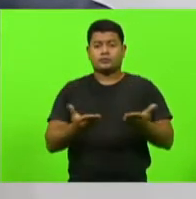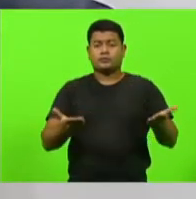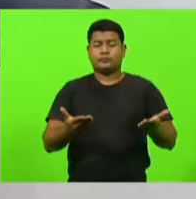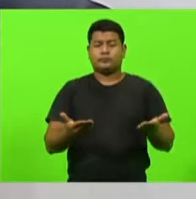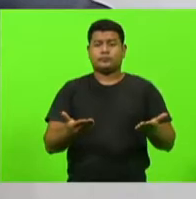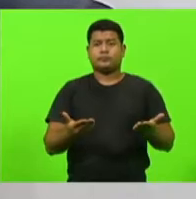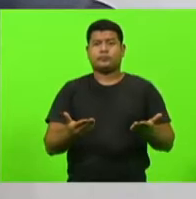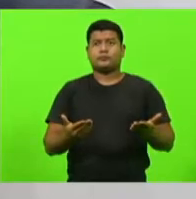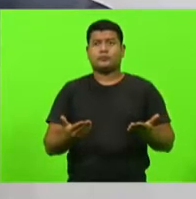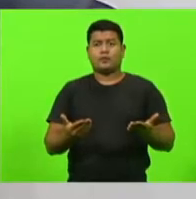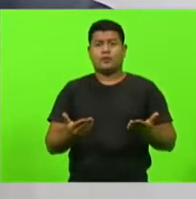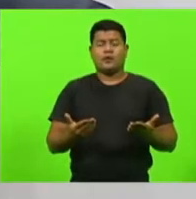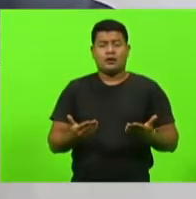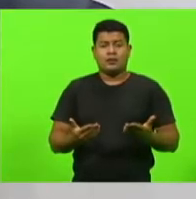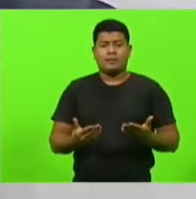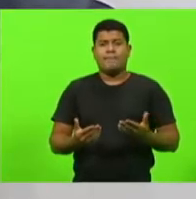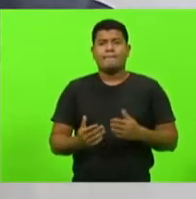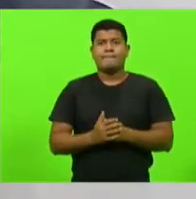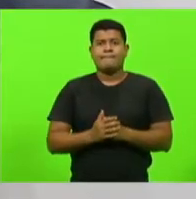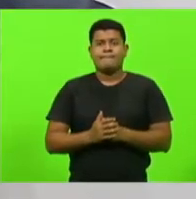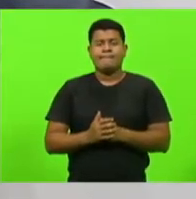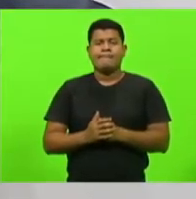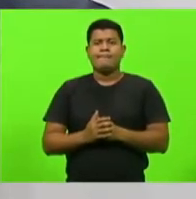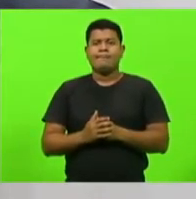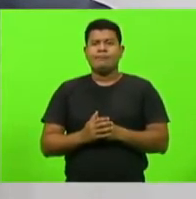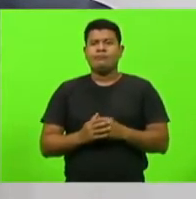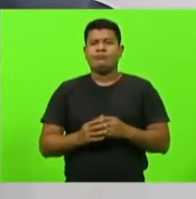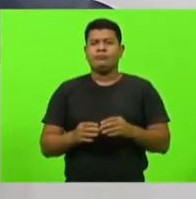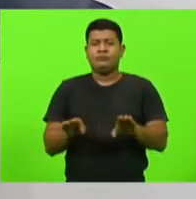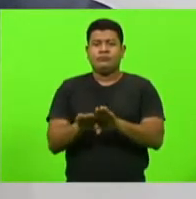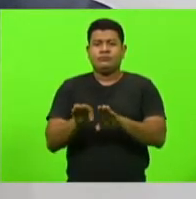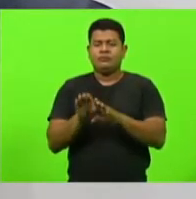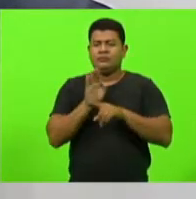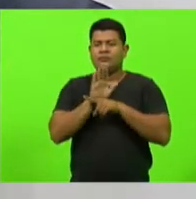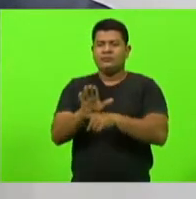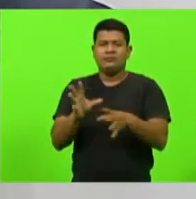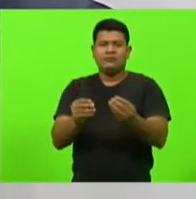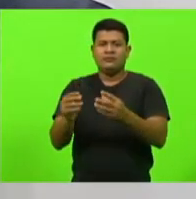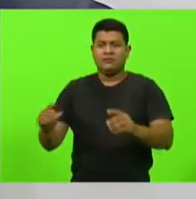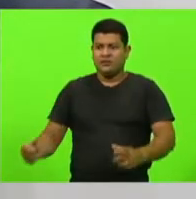sociedade e para fabricar ricos, fabricar milionários.